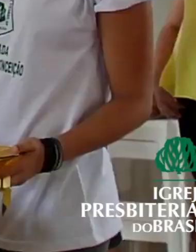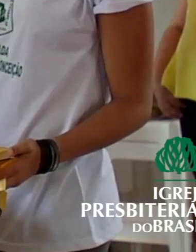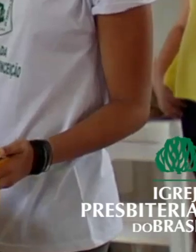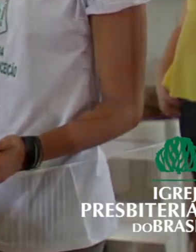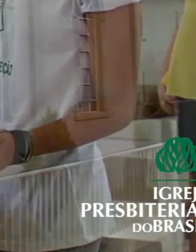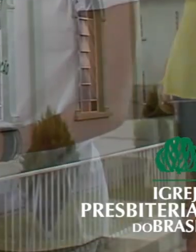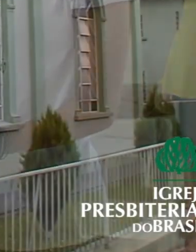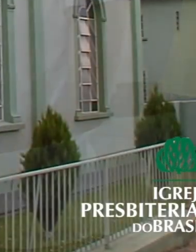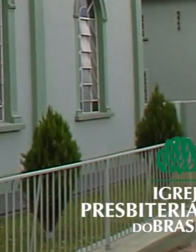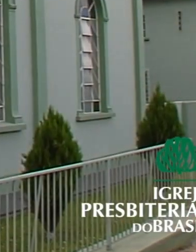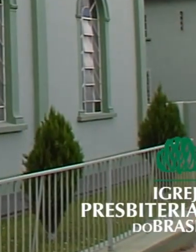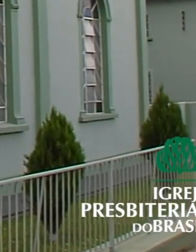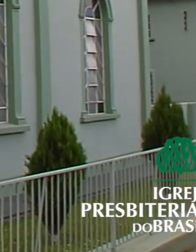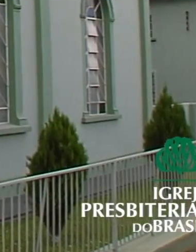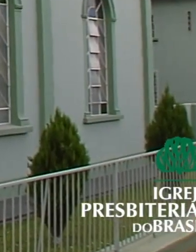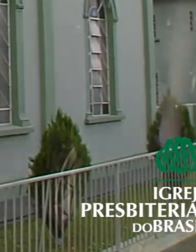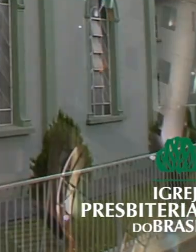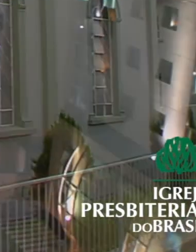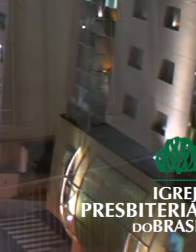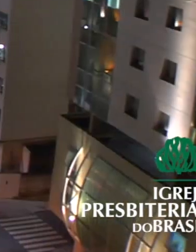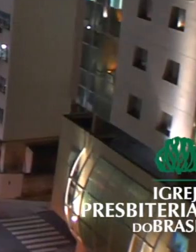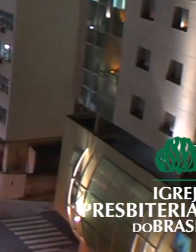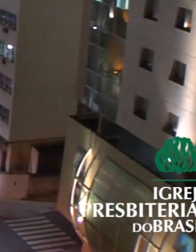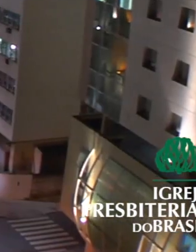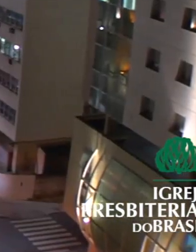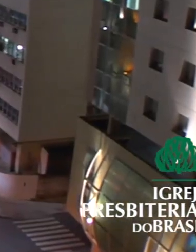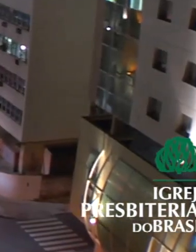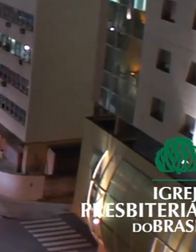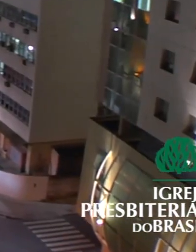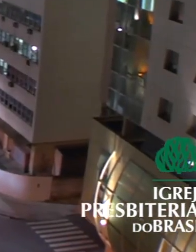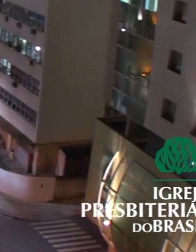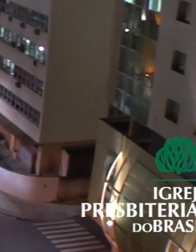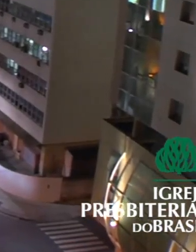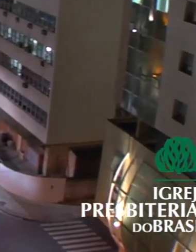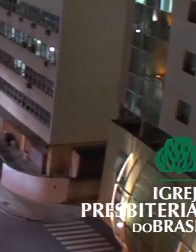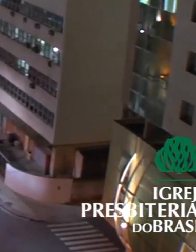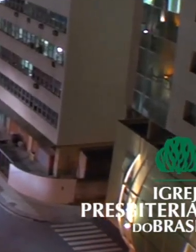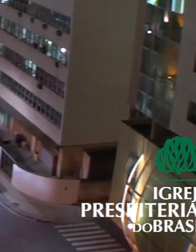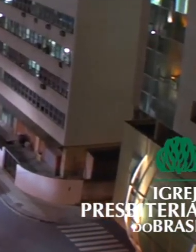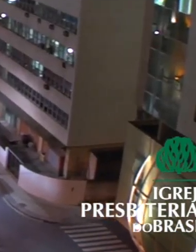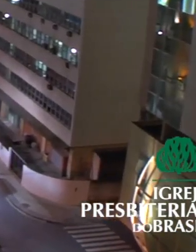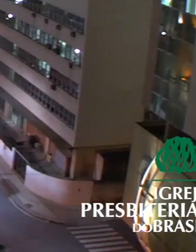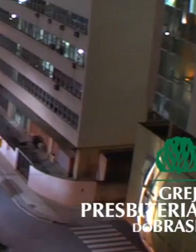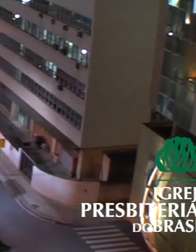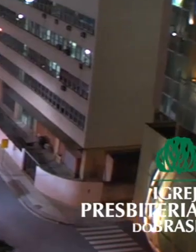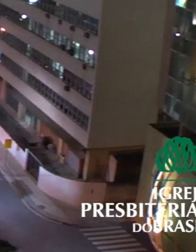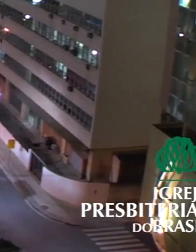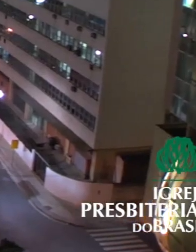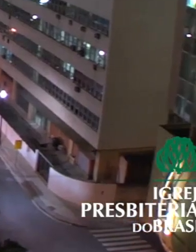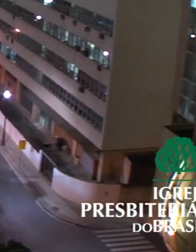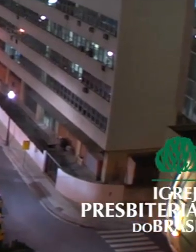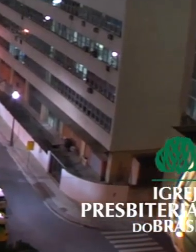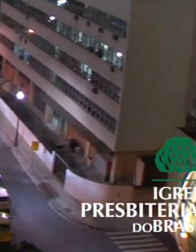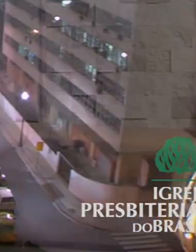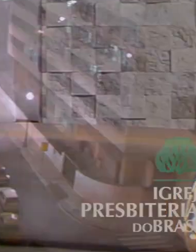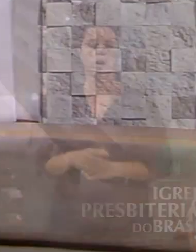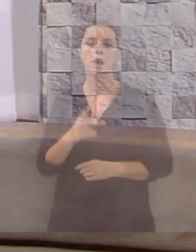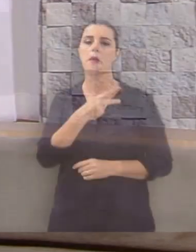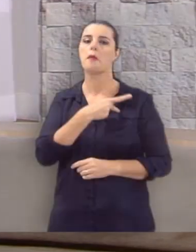glória de Deus. Igreja presbiteriana, há 160 anos evangelizando o Brasil.